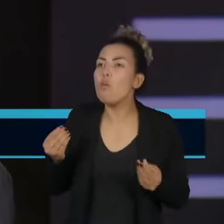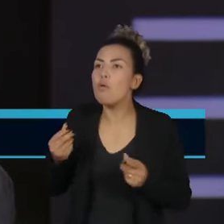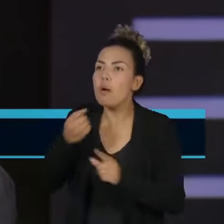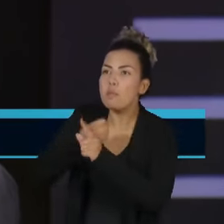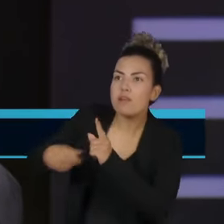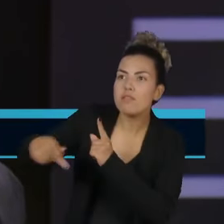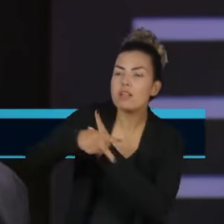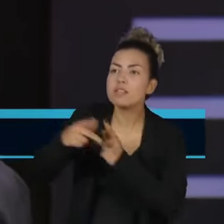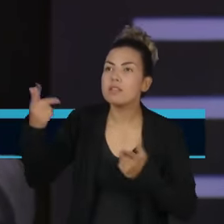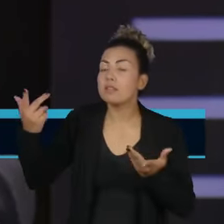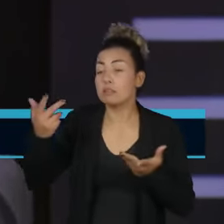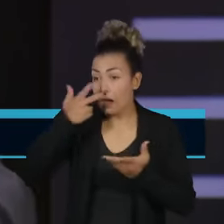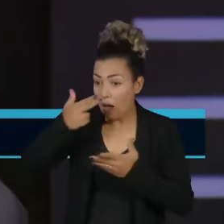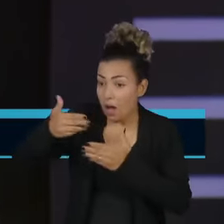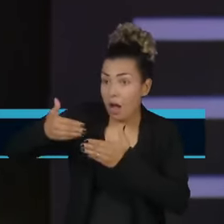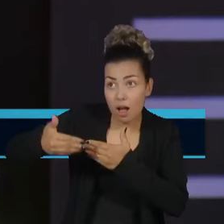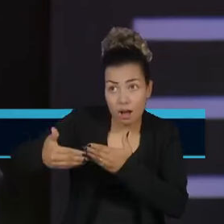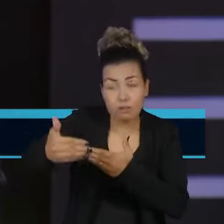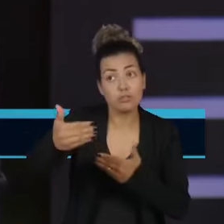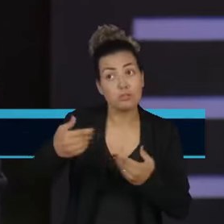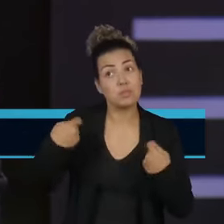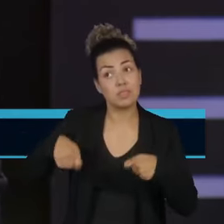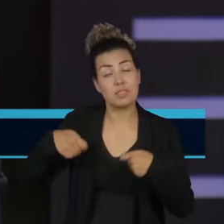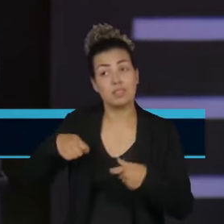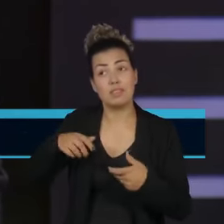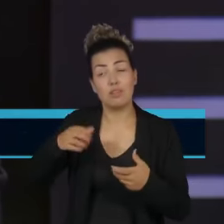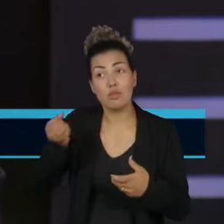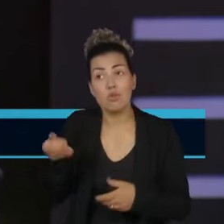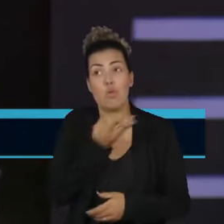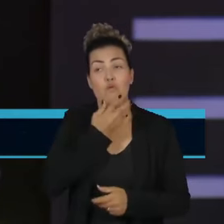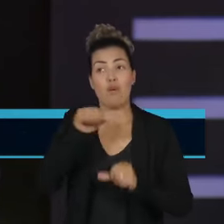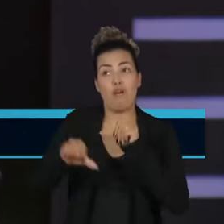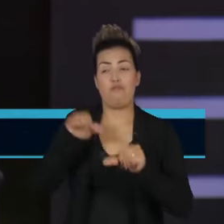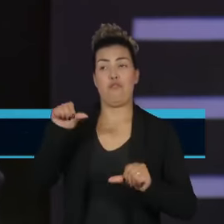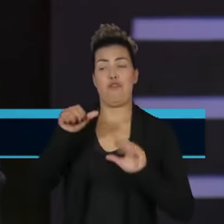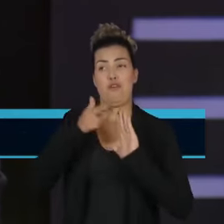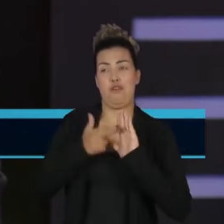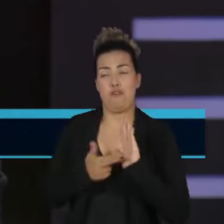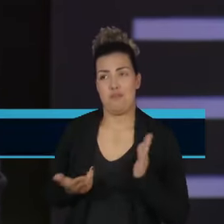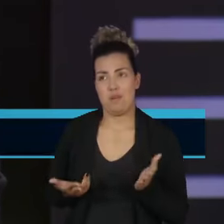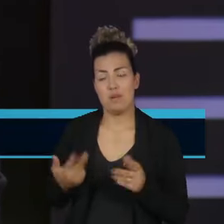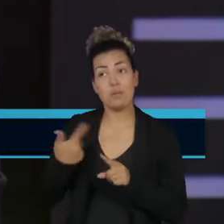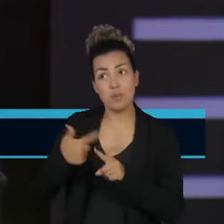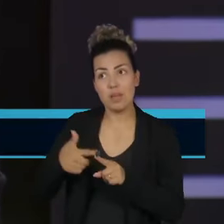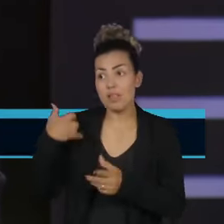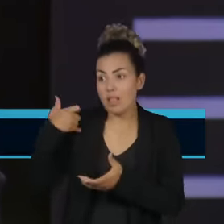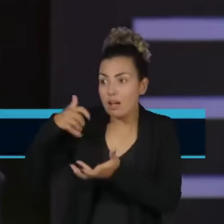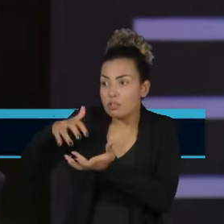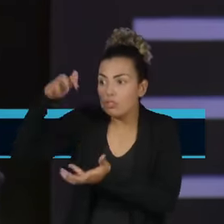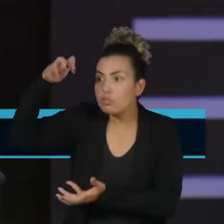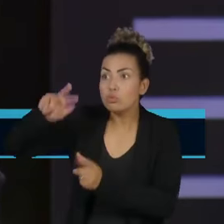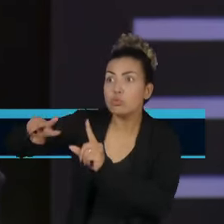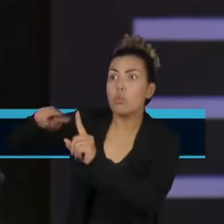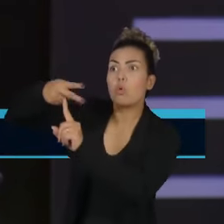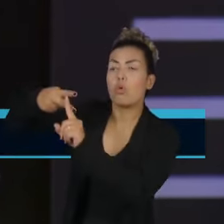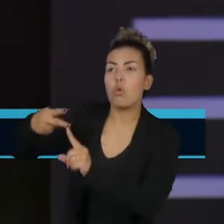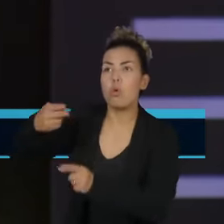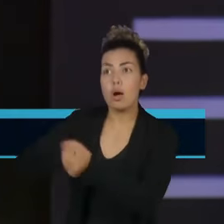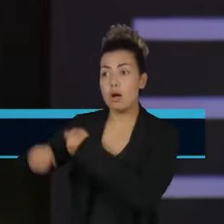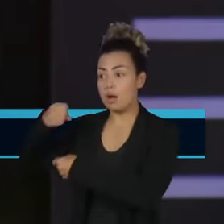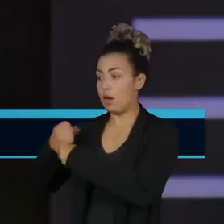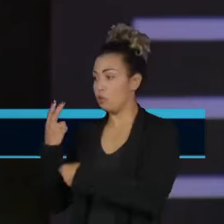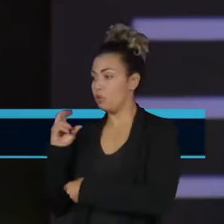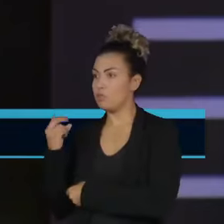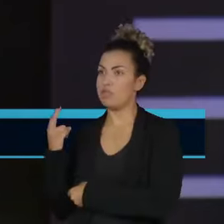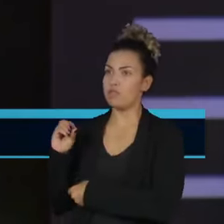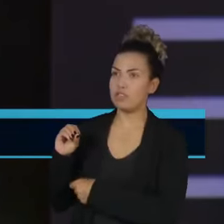provavelmente, em breve, uma nova reforma. Dobrou a população de pessoas idosas de 2020 para